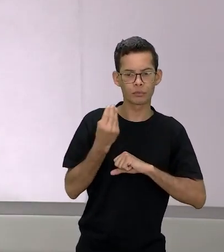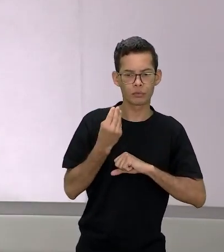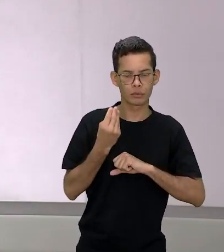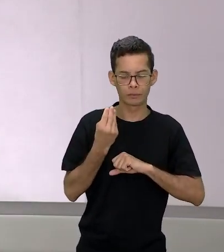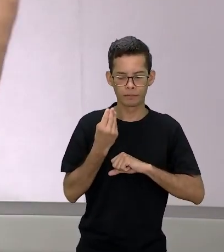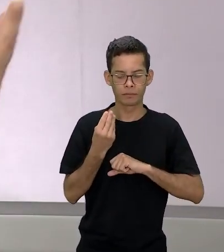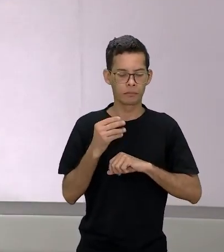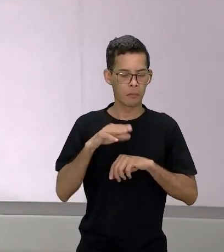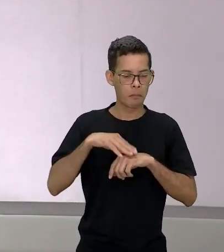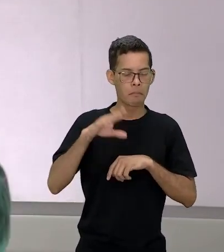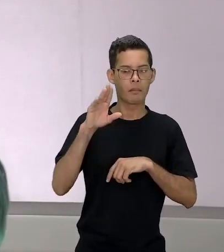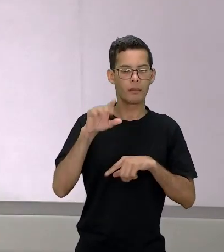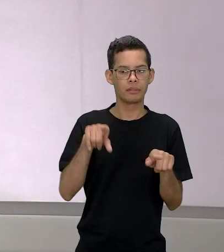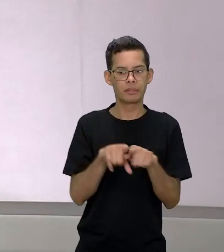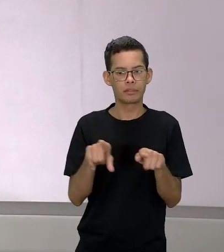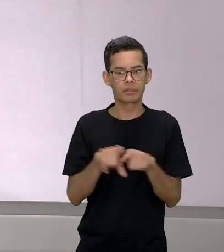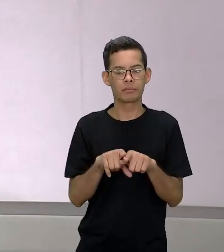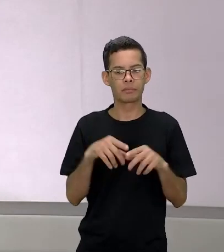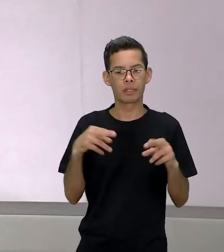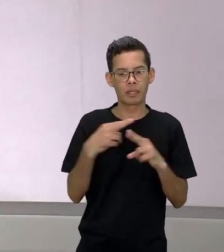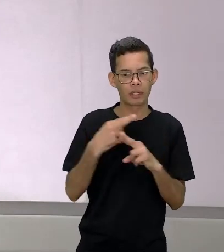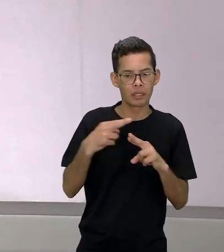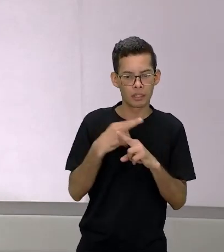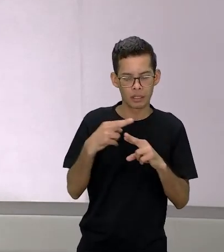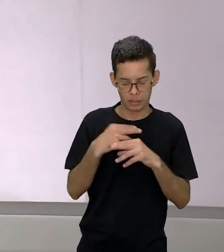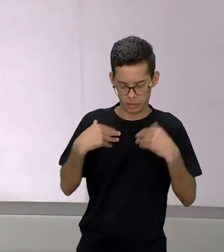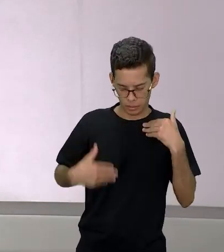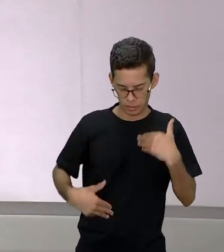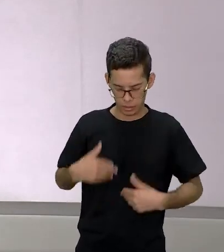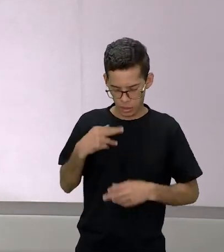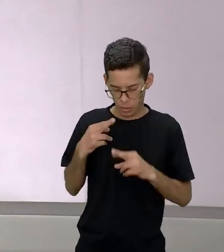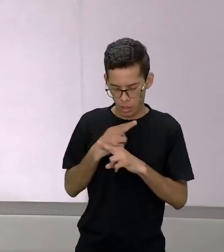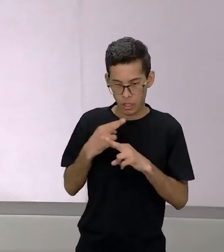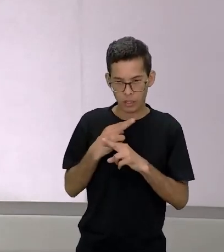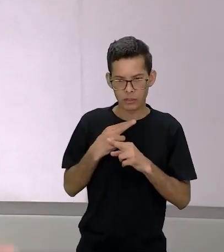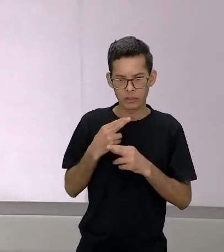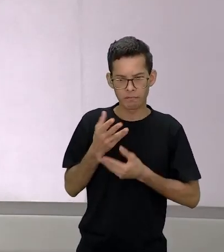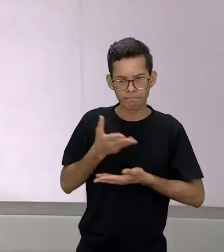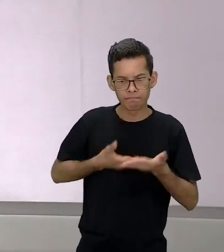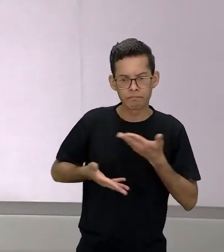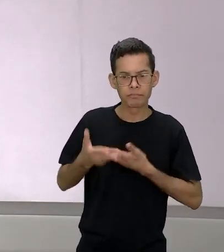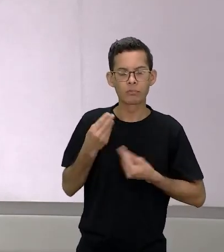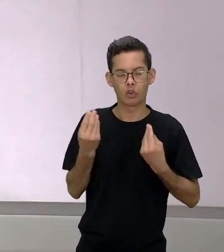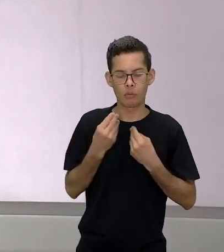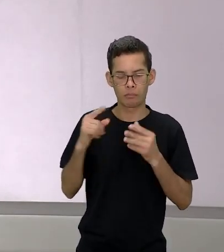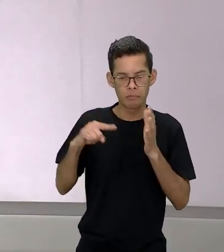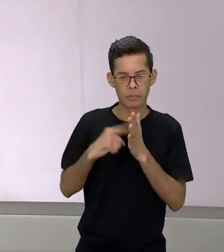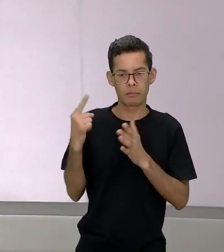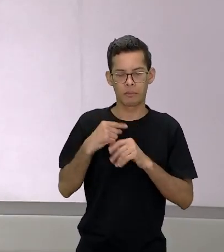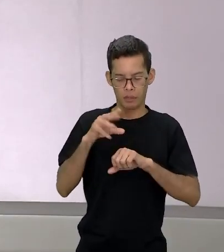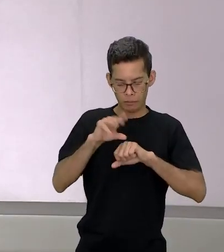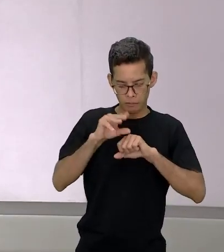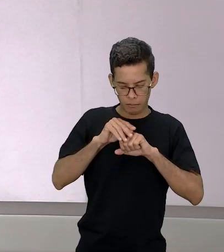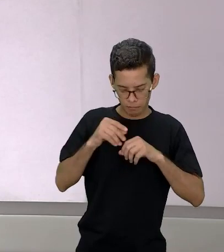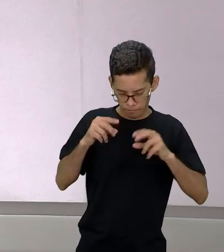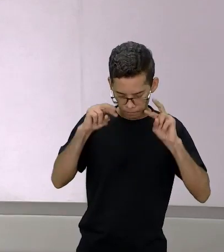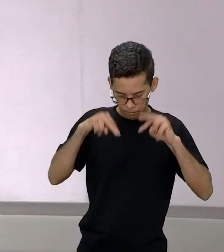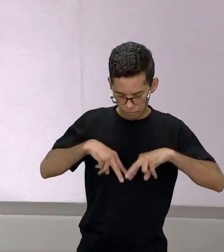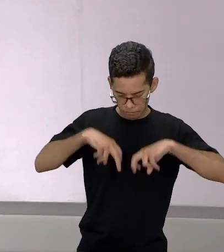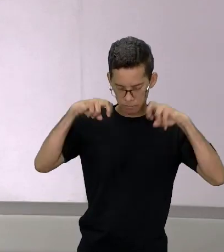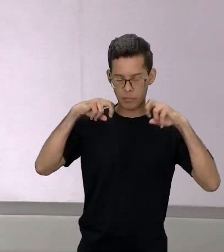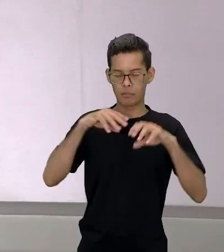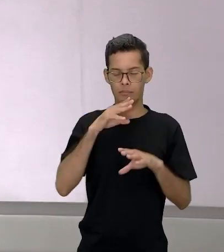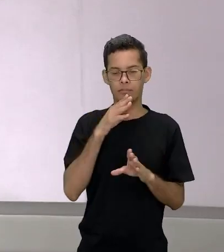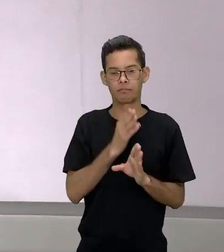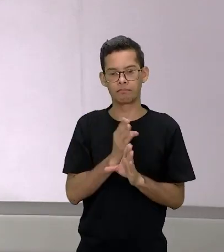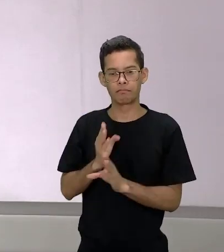dizer mas pra você ter uma relação mais próxima com seu corpo você passa pelo processo de autoconhecimento né e esse processo de autoconhecimento